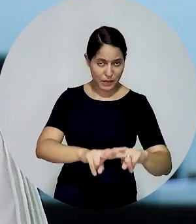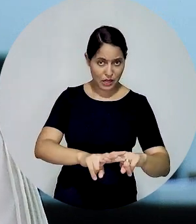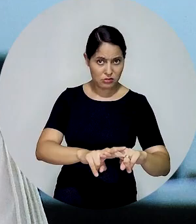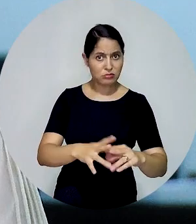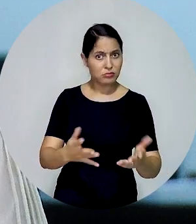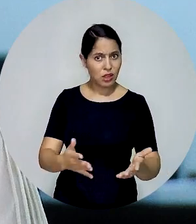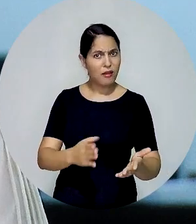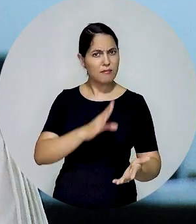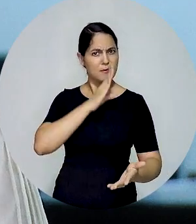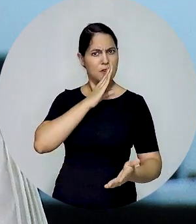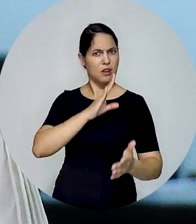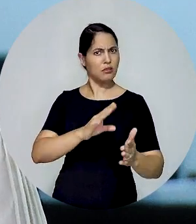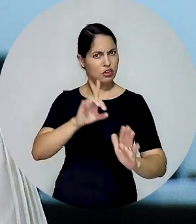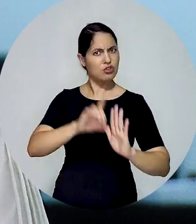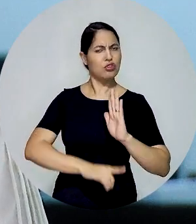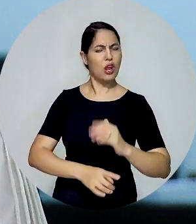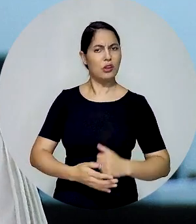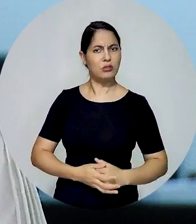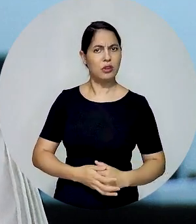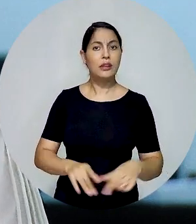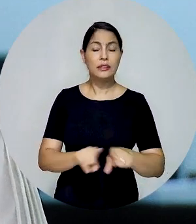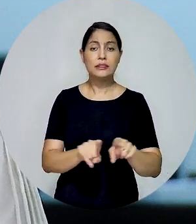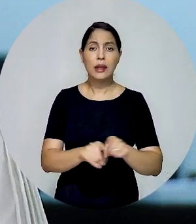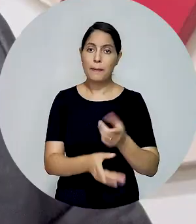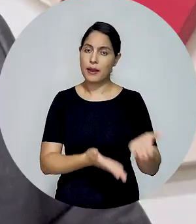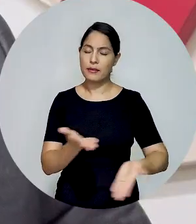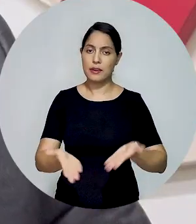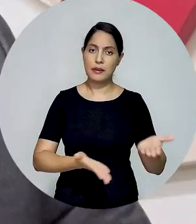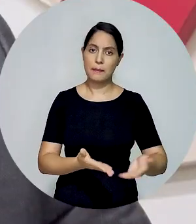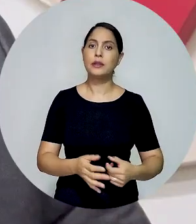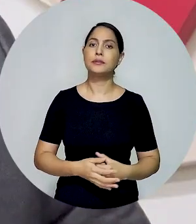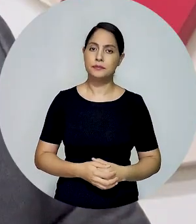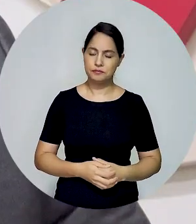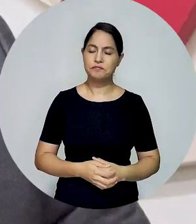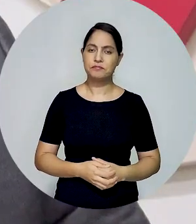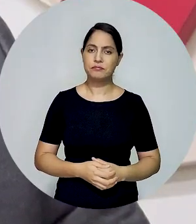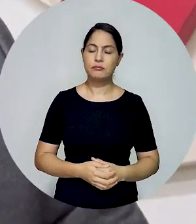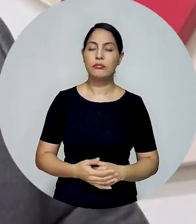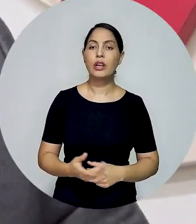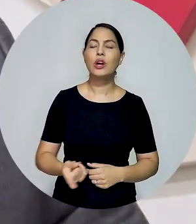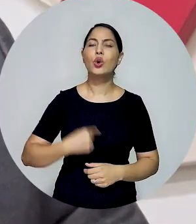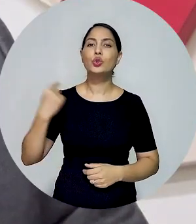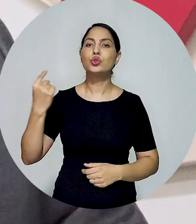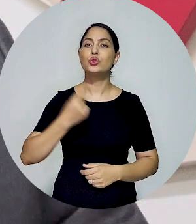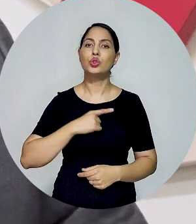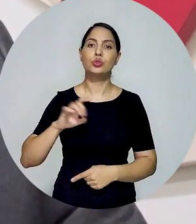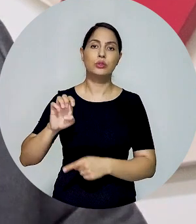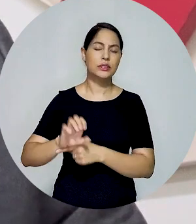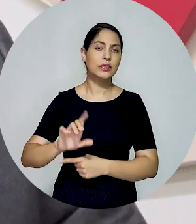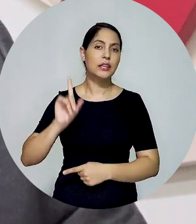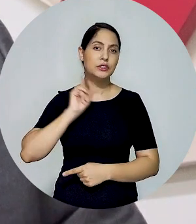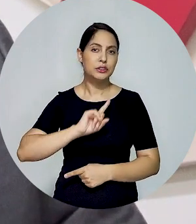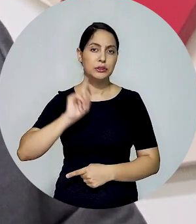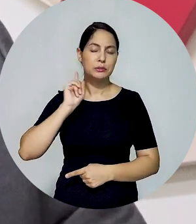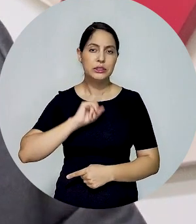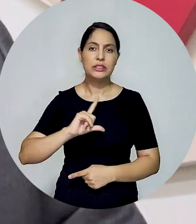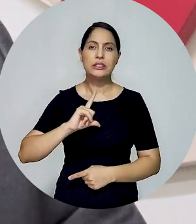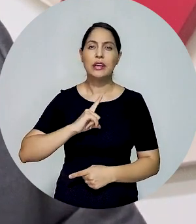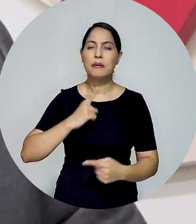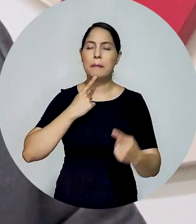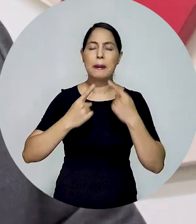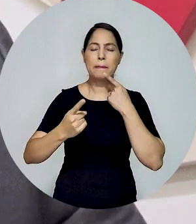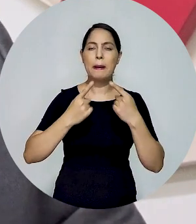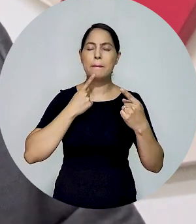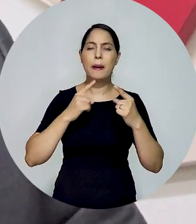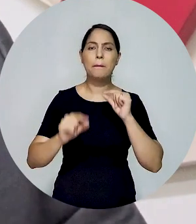adotar um tratamento cordial, além de outros procedimentos. Durante muitos anos, a UAB Mineira recebeu inúmeras reclamações de advogados